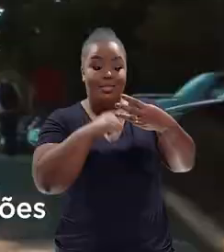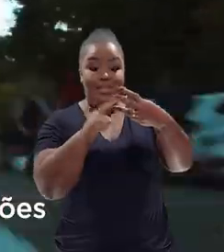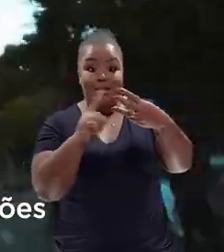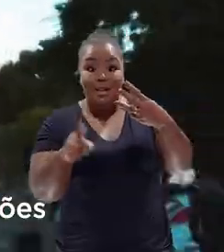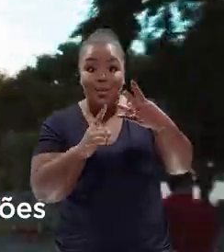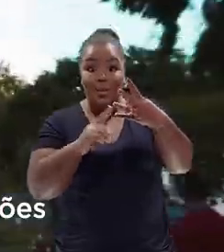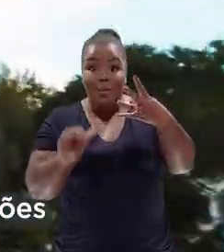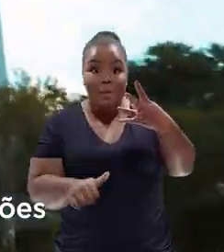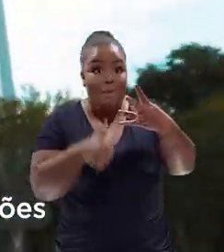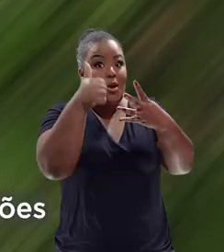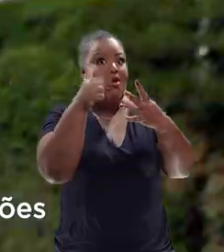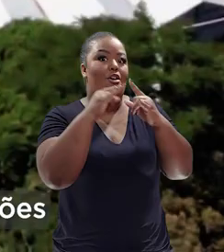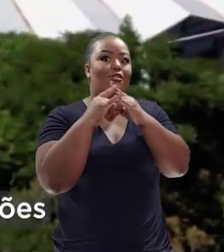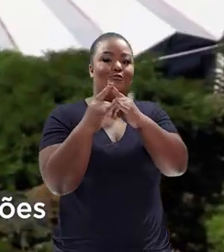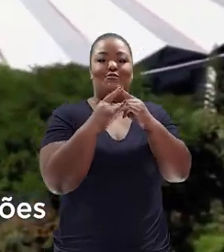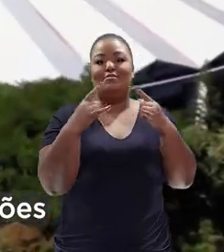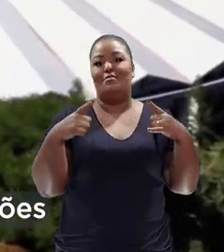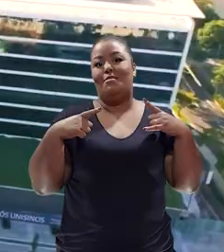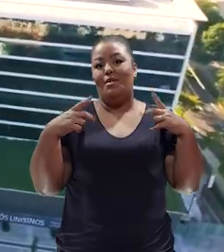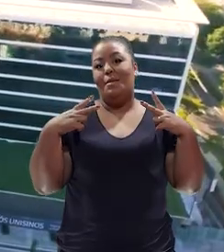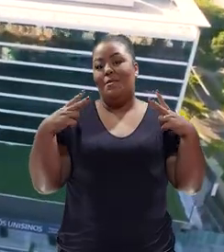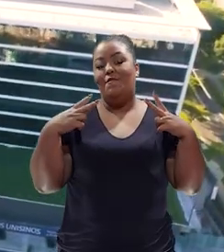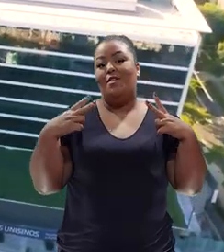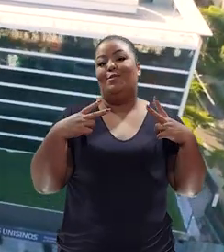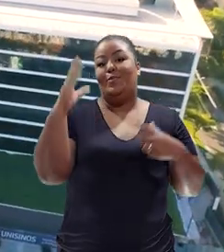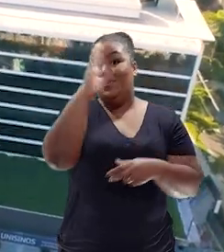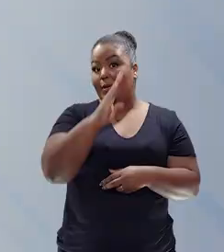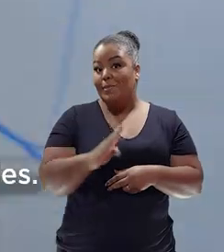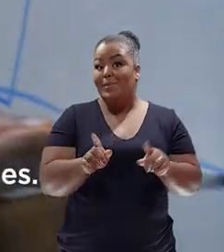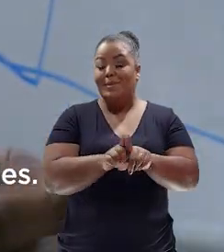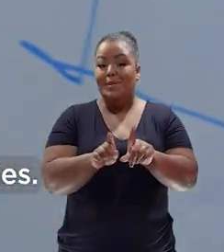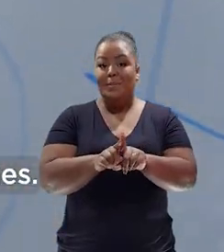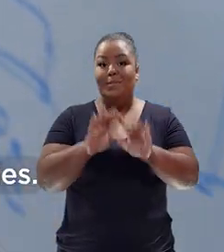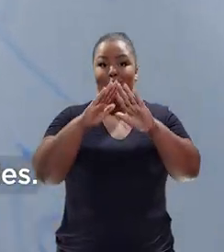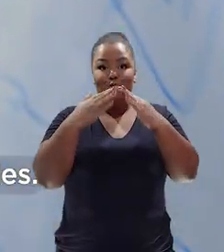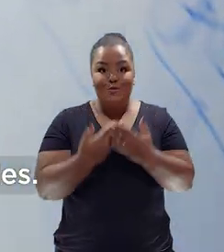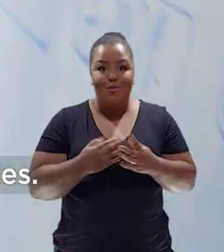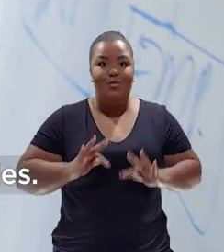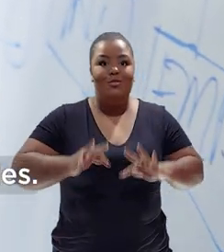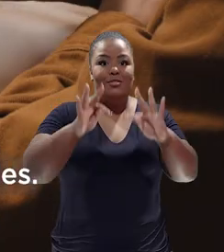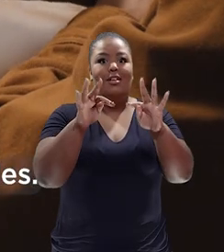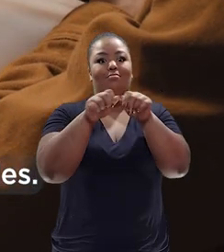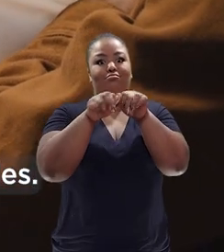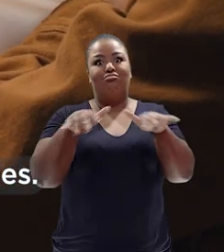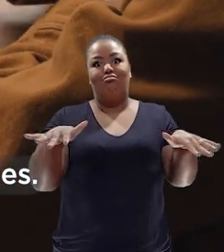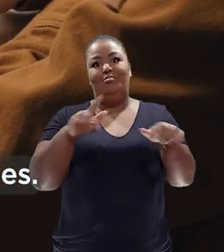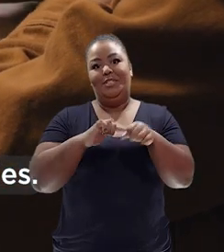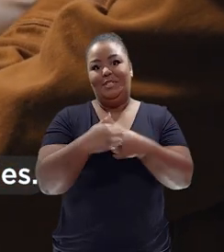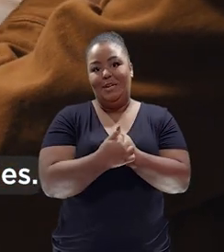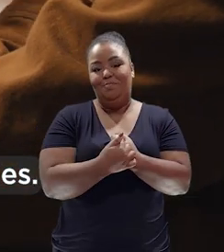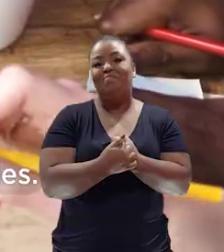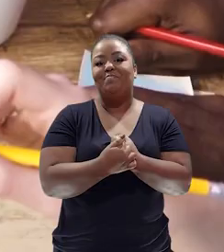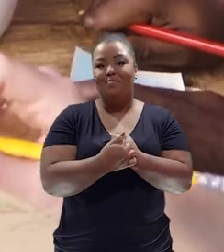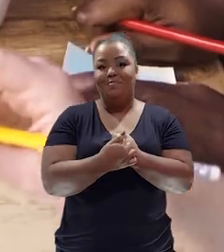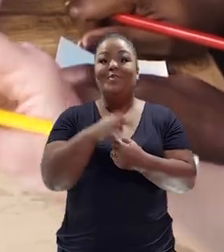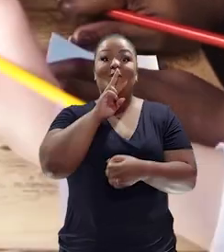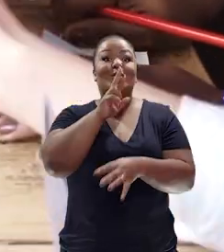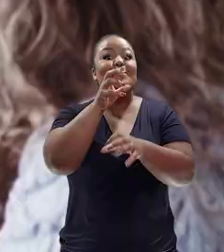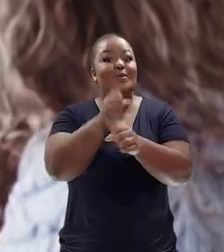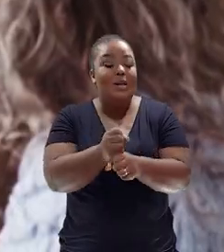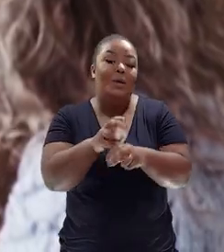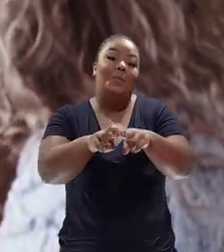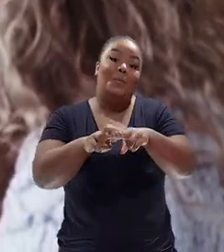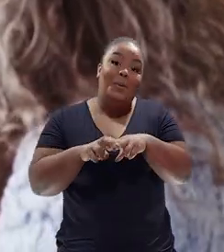elas a terceira e a quarta melhores instituições privadas do Brasil. E escolas técnicas espalhadas em diversas cidades. A